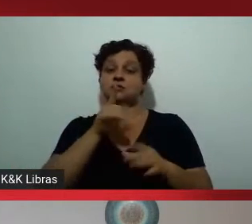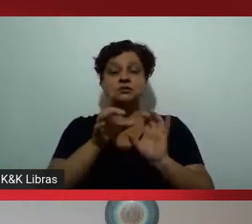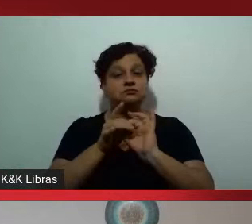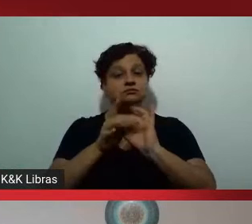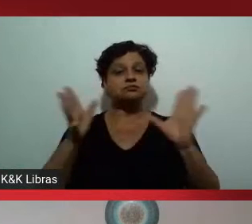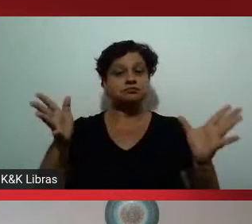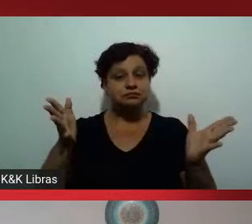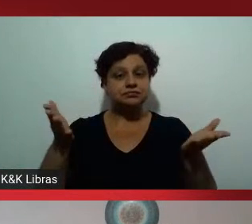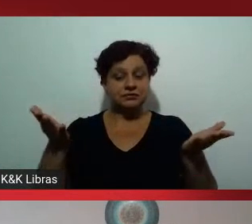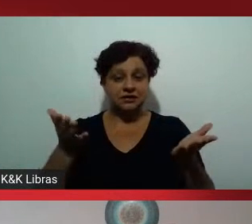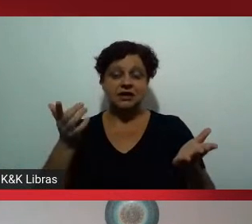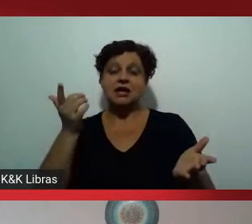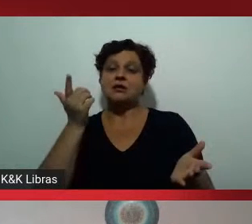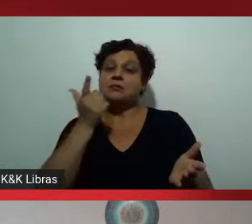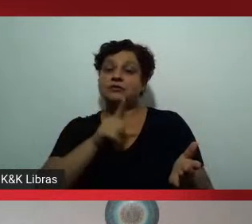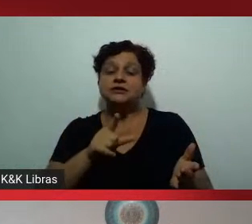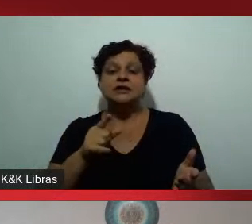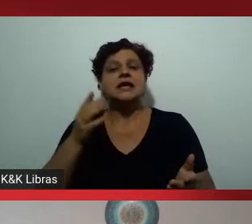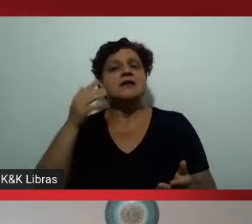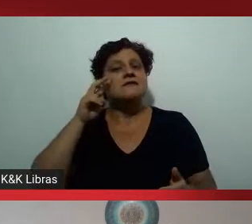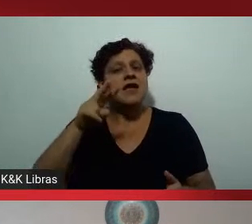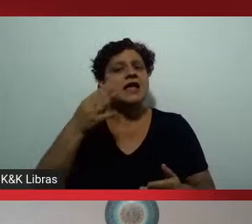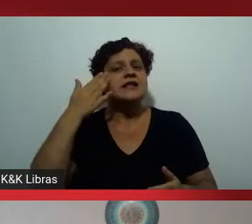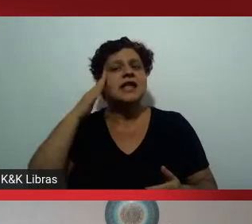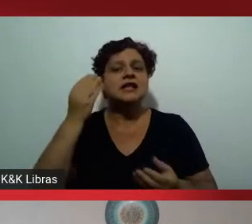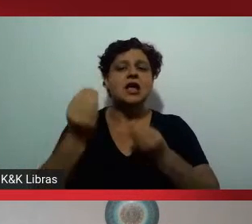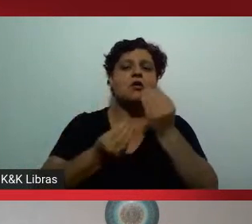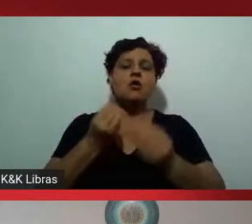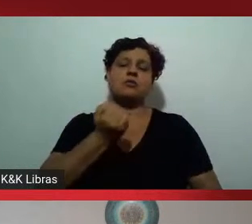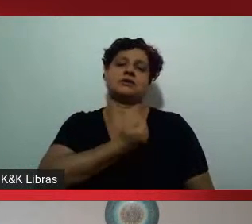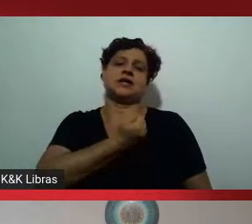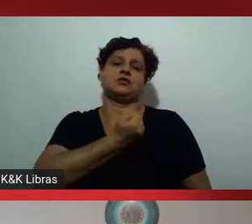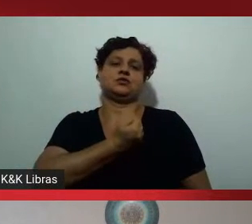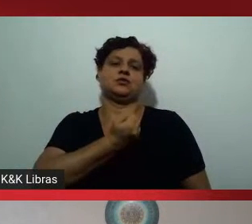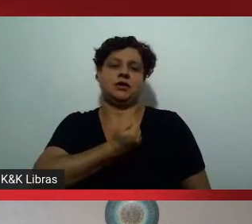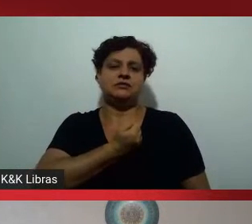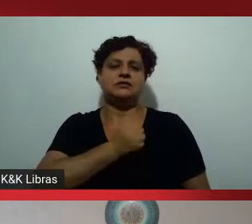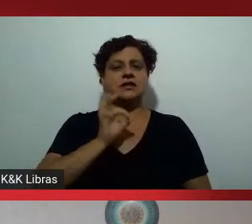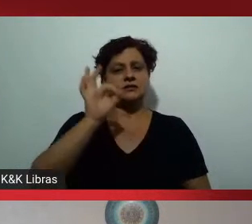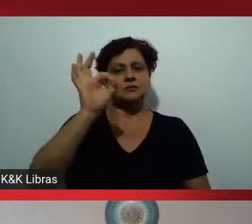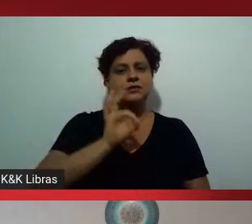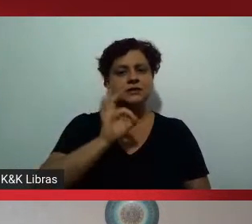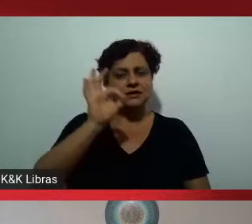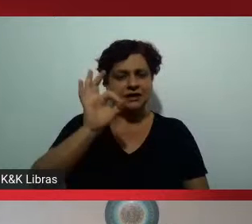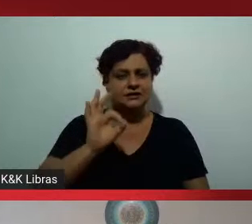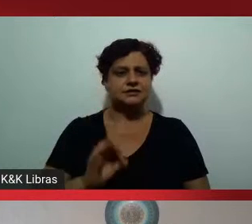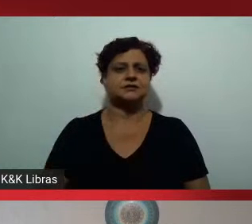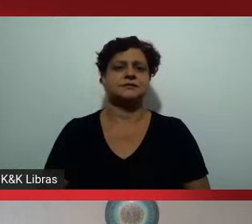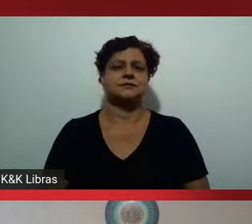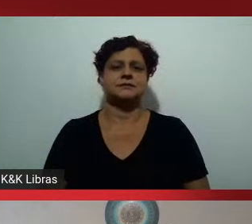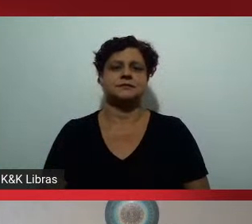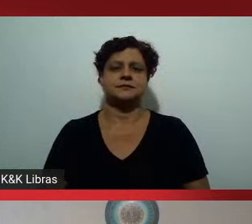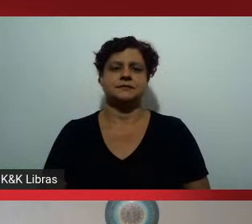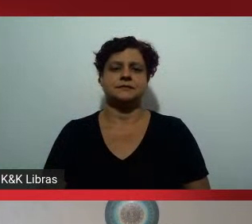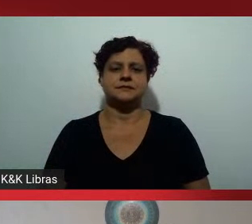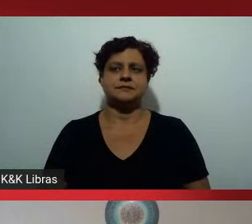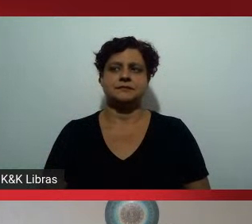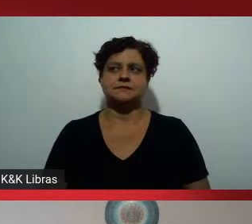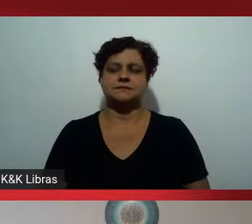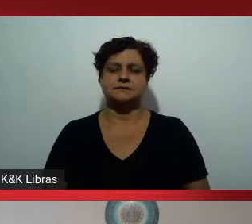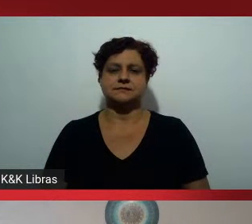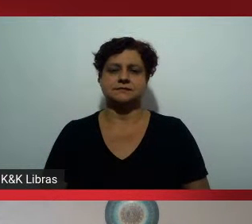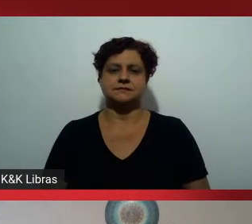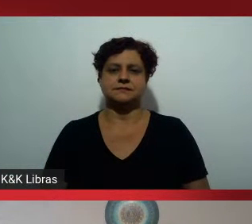african descanso pessoas em nossa corporação 10 anos ago nós conhecemos a